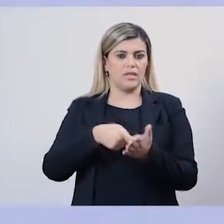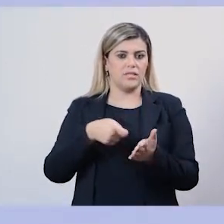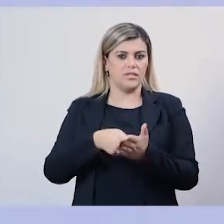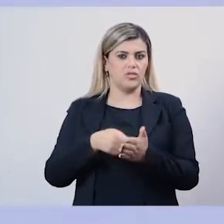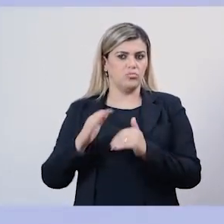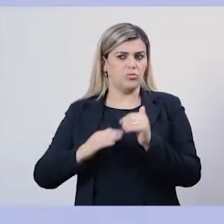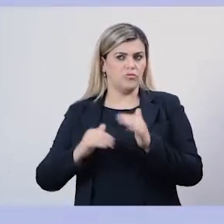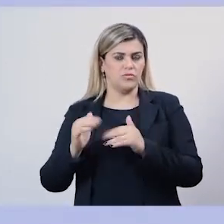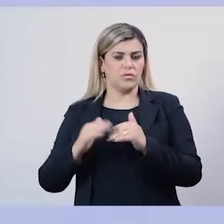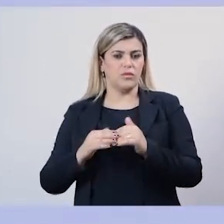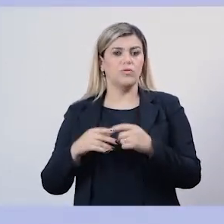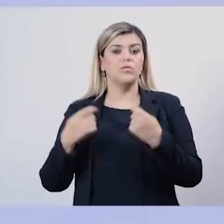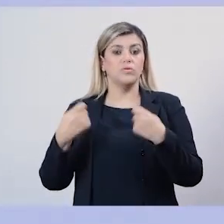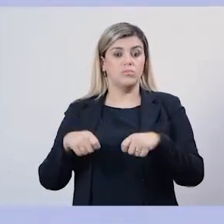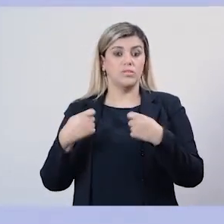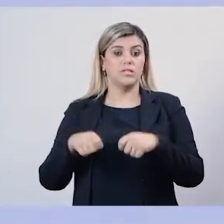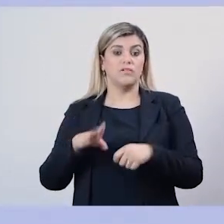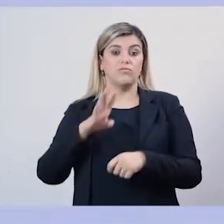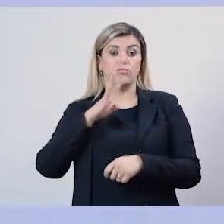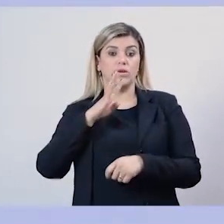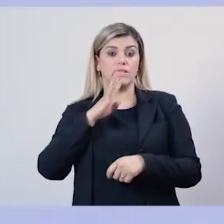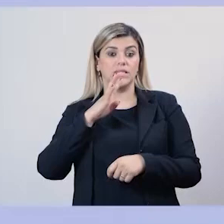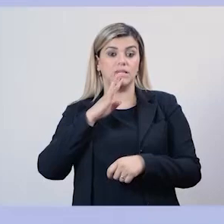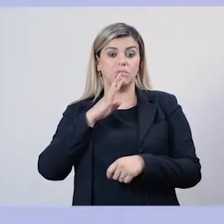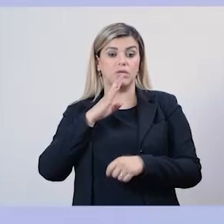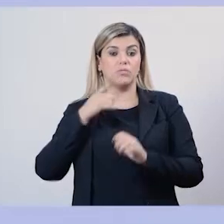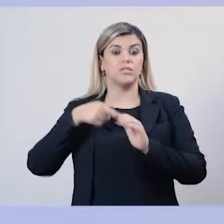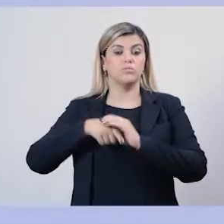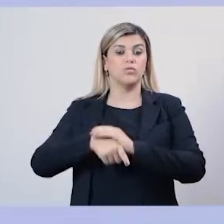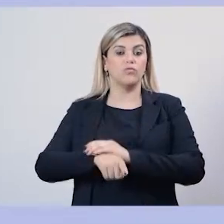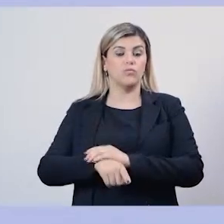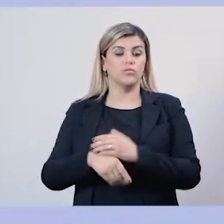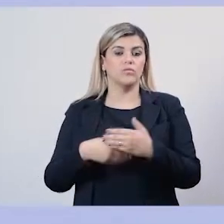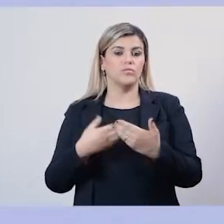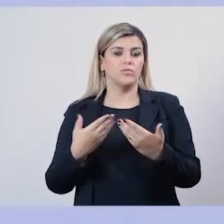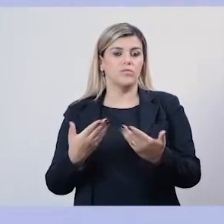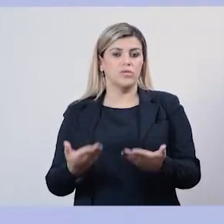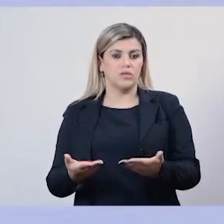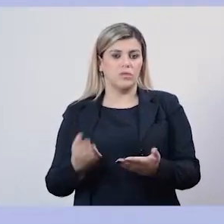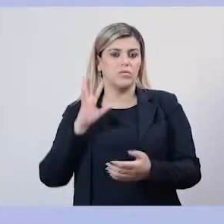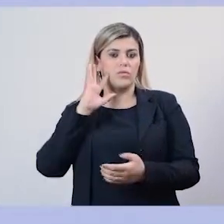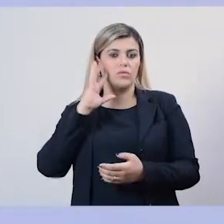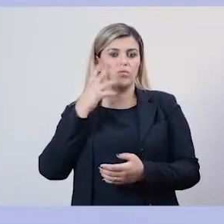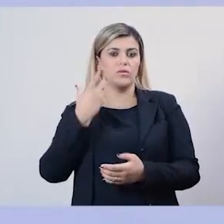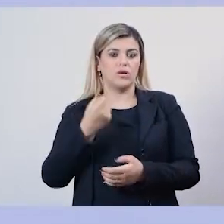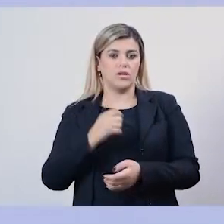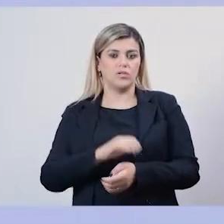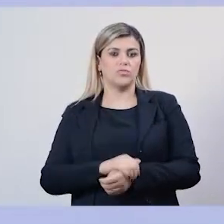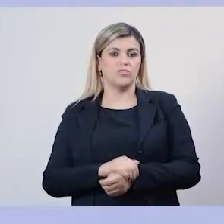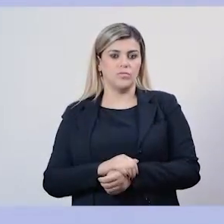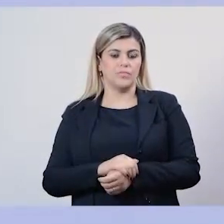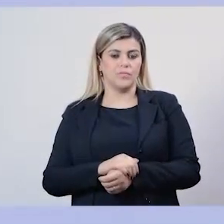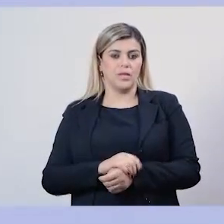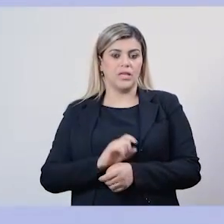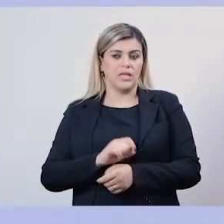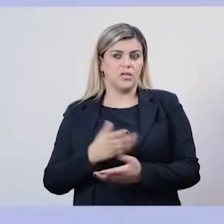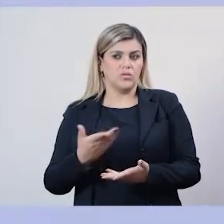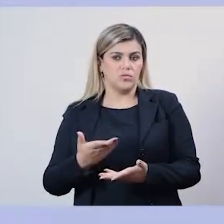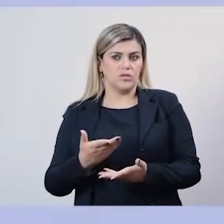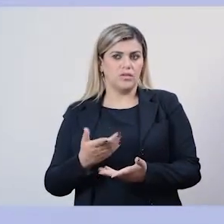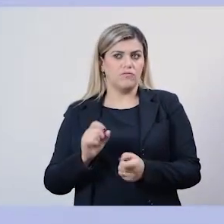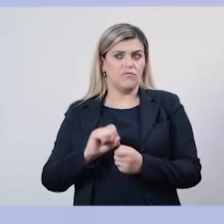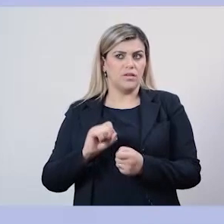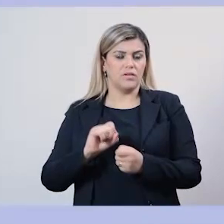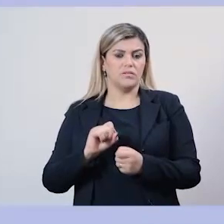lei exigiu deles, eles precisavam, de fato, de um conhecimento mais aprofundado. Acho que essa foi a grande questão